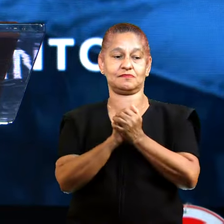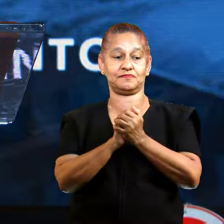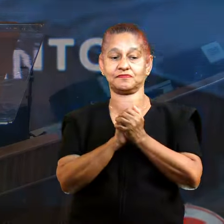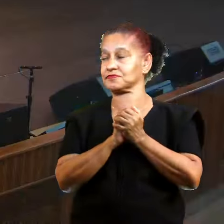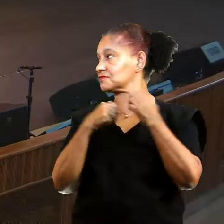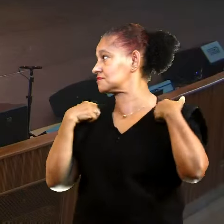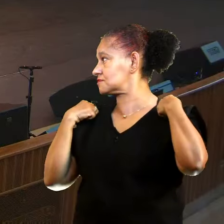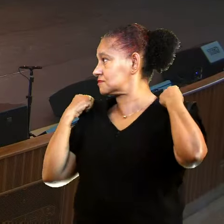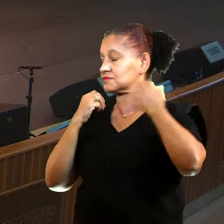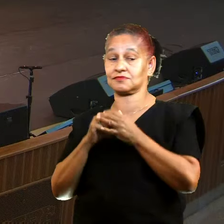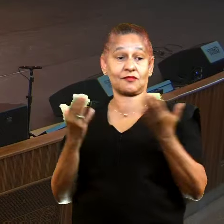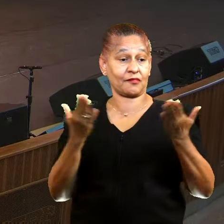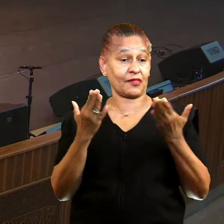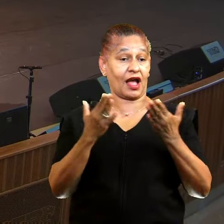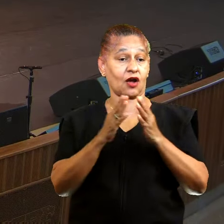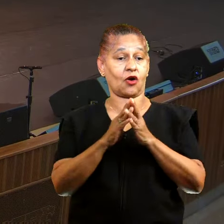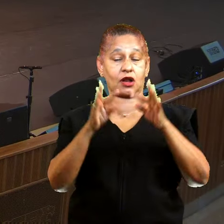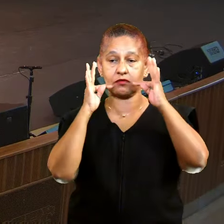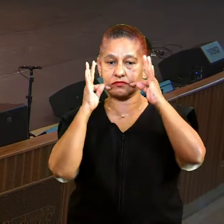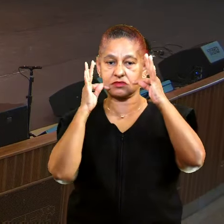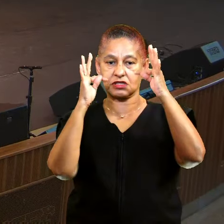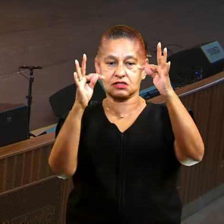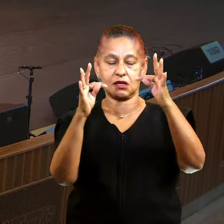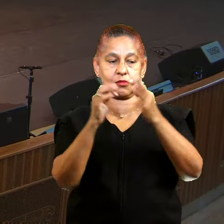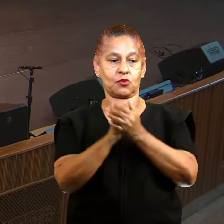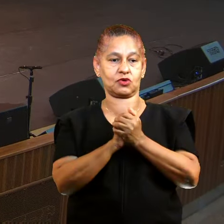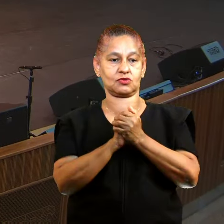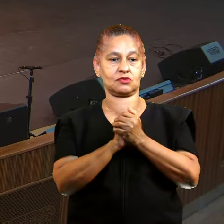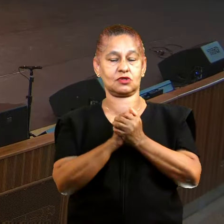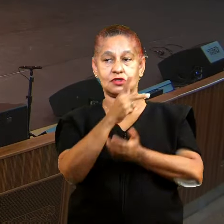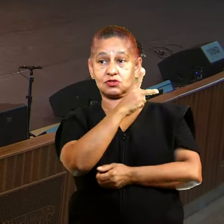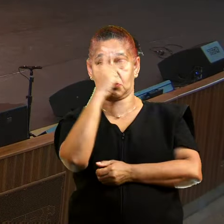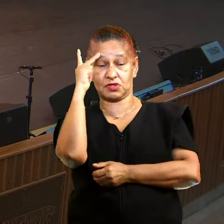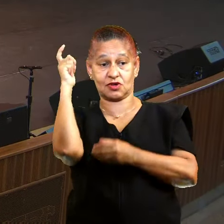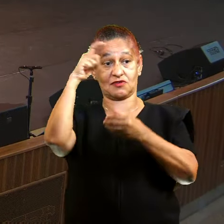um depoimento de alguém que voltou para casa.